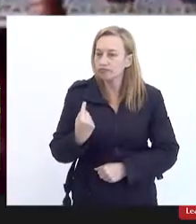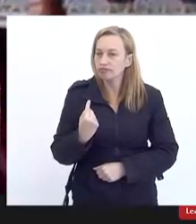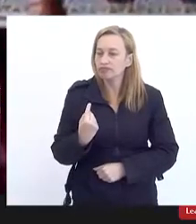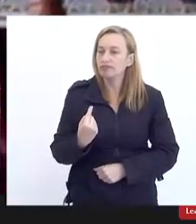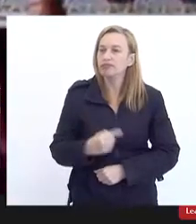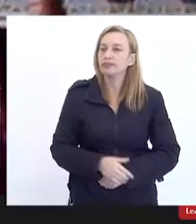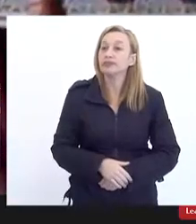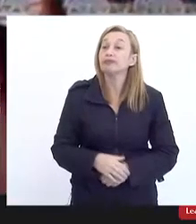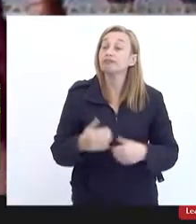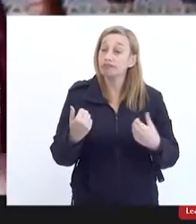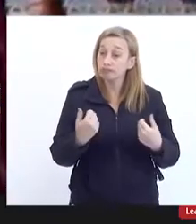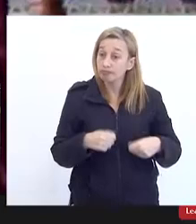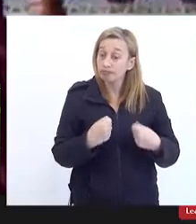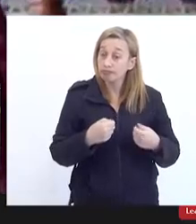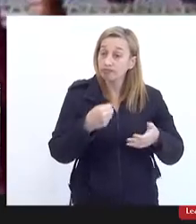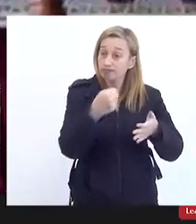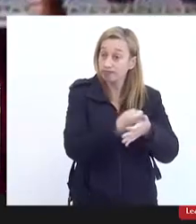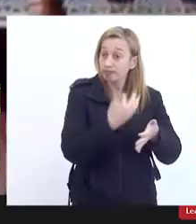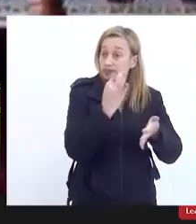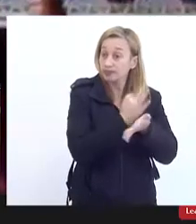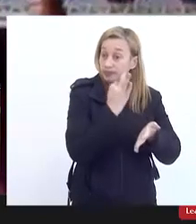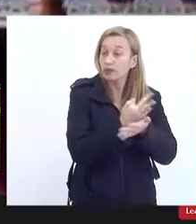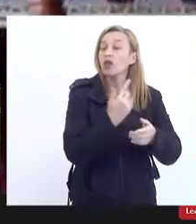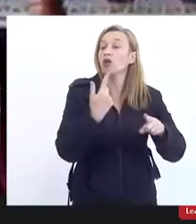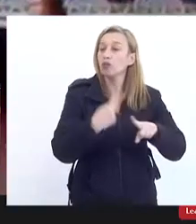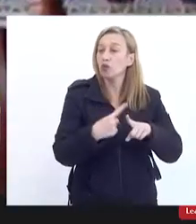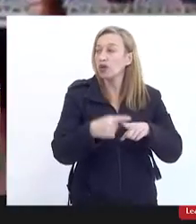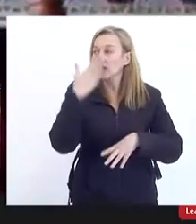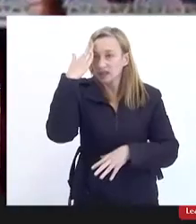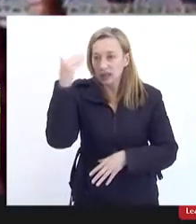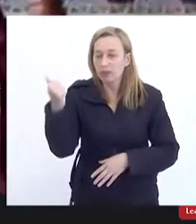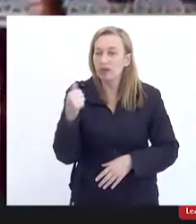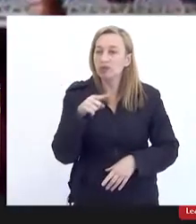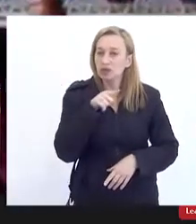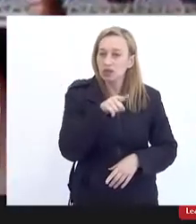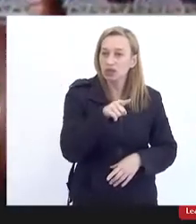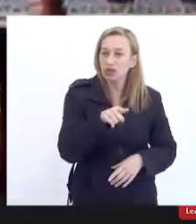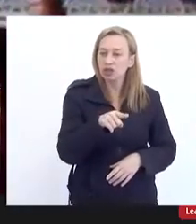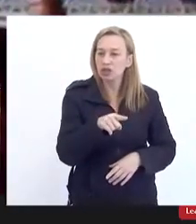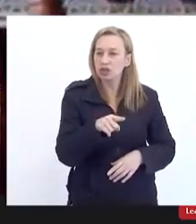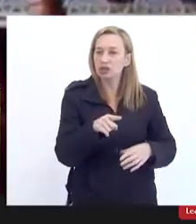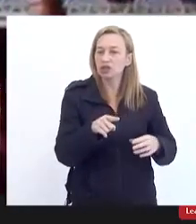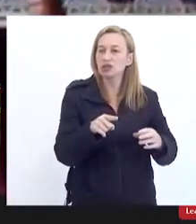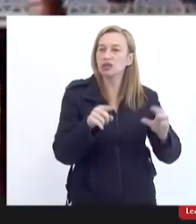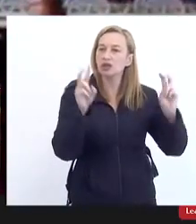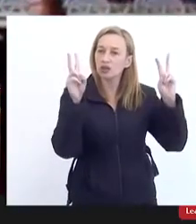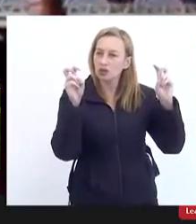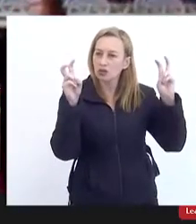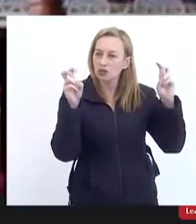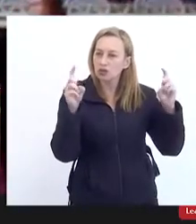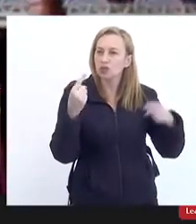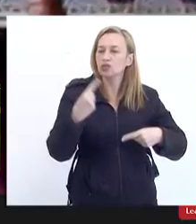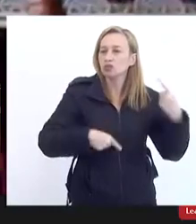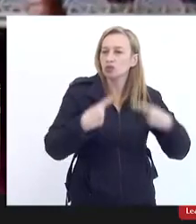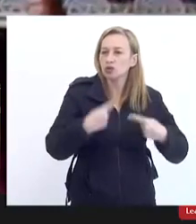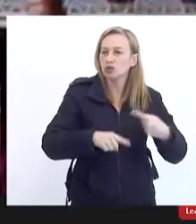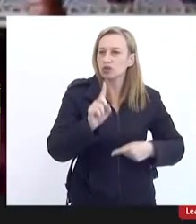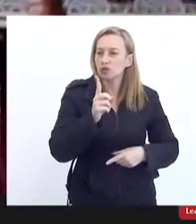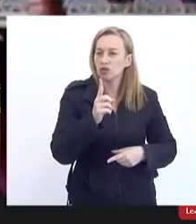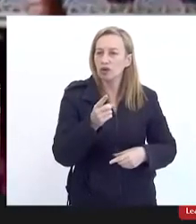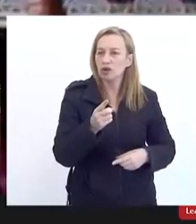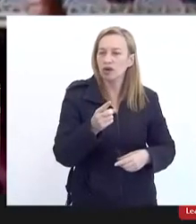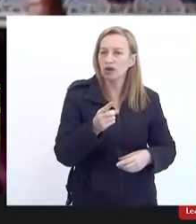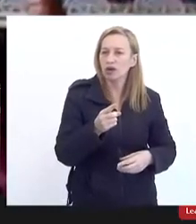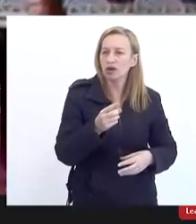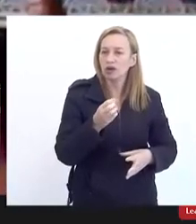aliado a gente tem resistência porque sabemos que esse contexto essa conjuntura política ela não é favorável a